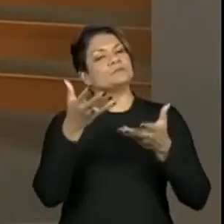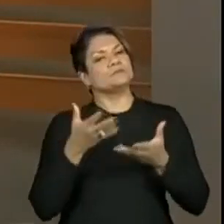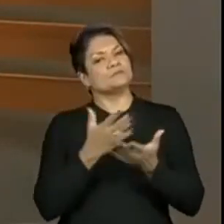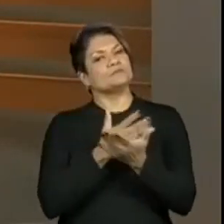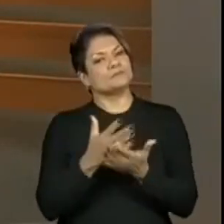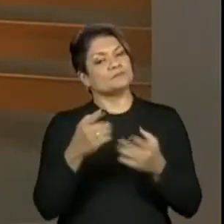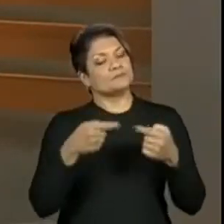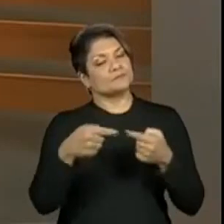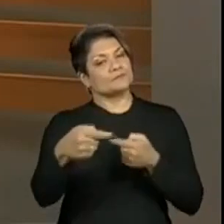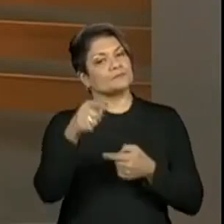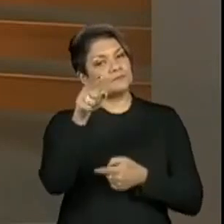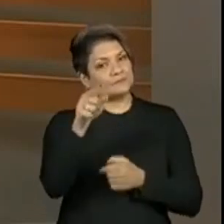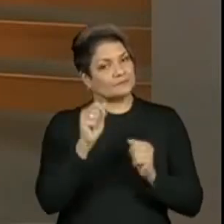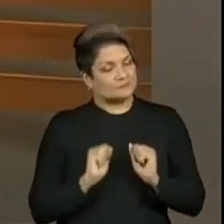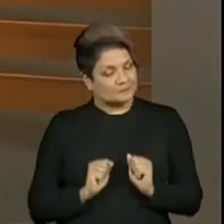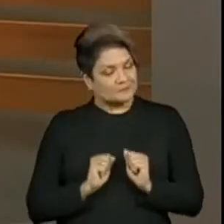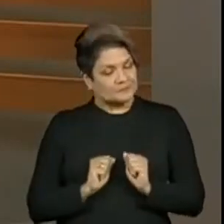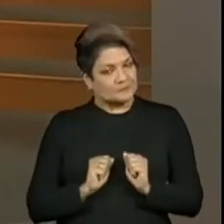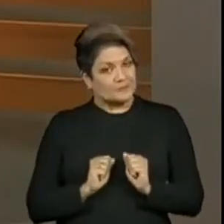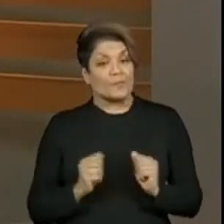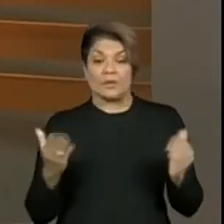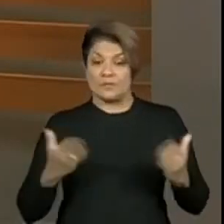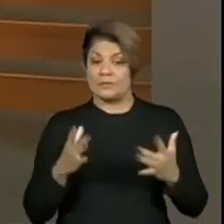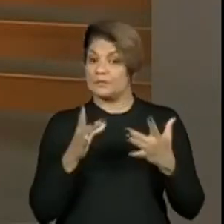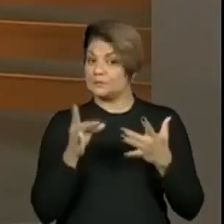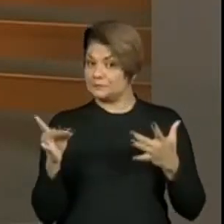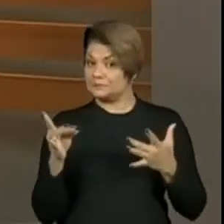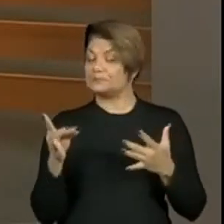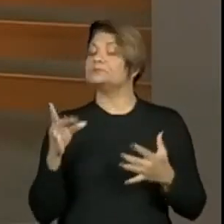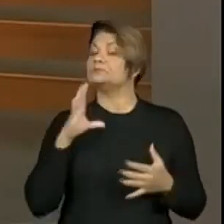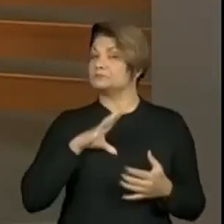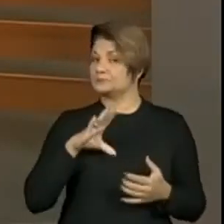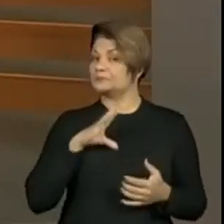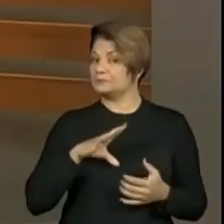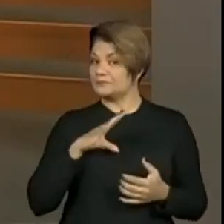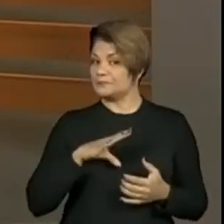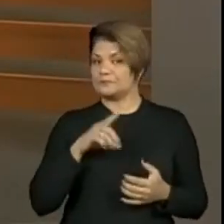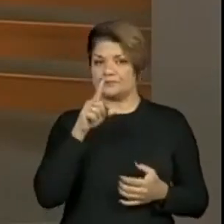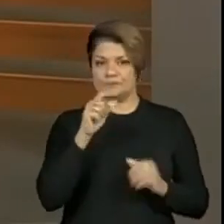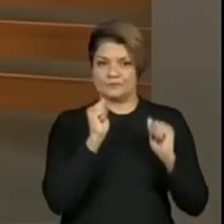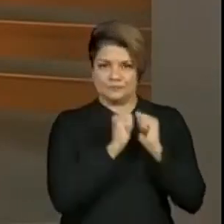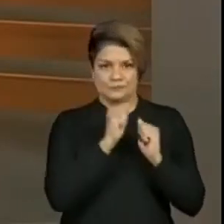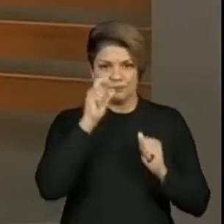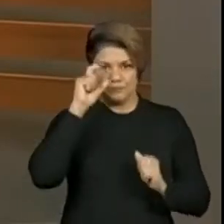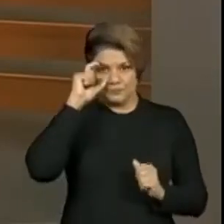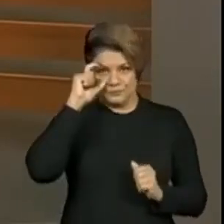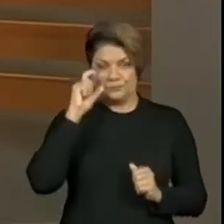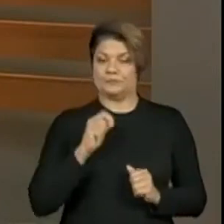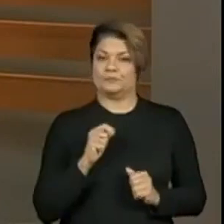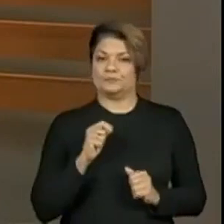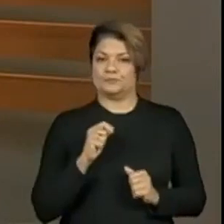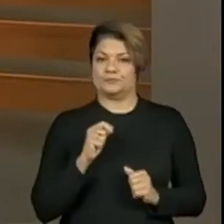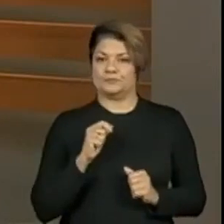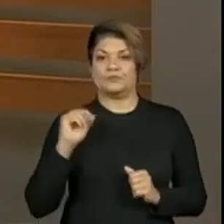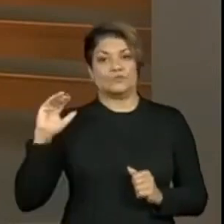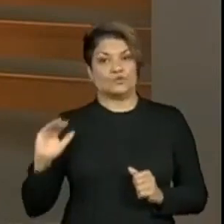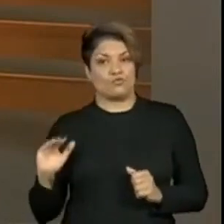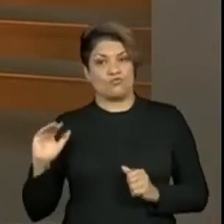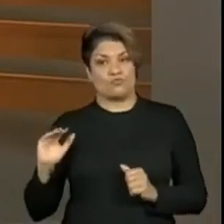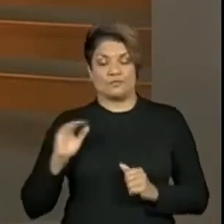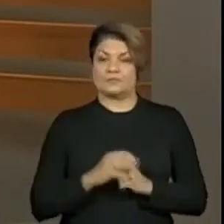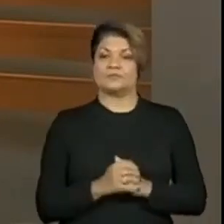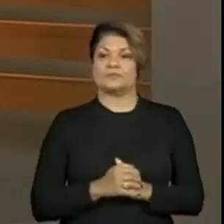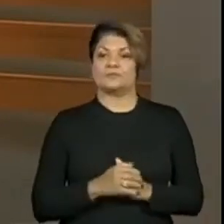agora em língua portuguesa, porque eu sei que vocês estavam com a professora Genô, com a professora Joyce, numa aula de matemática.